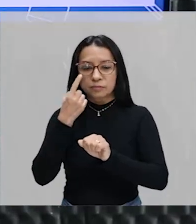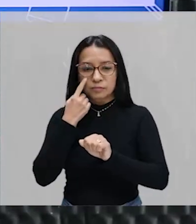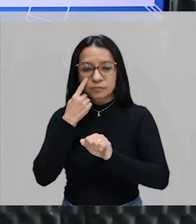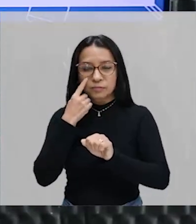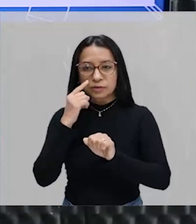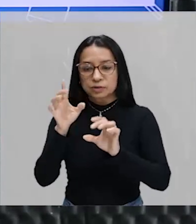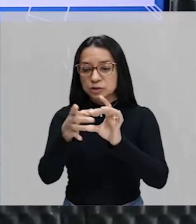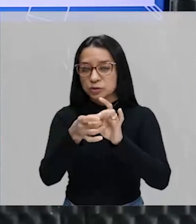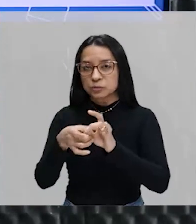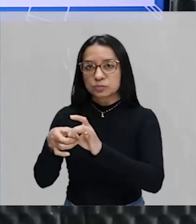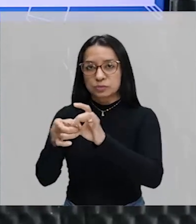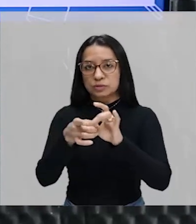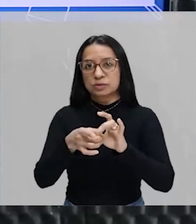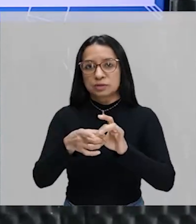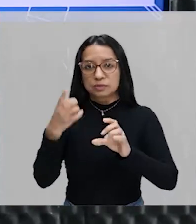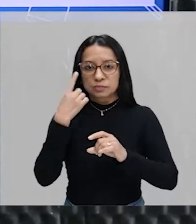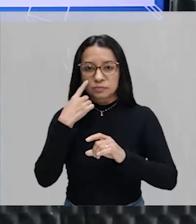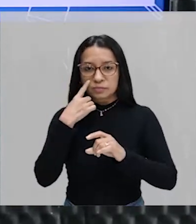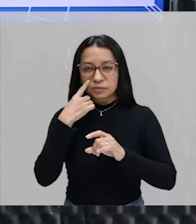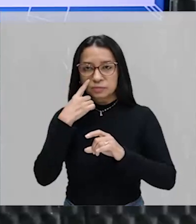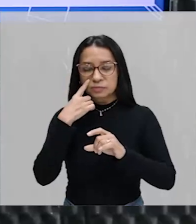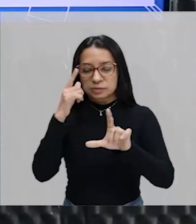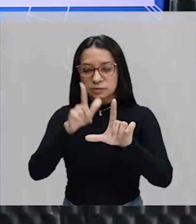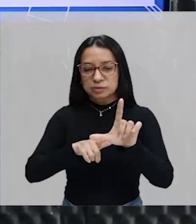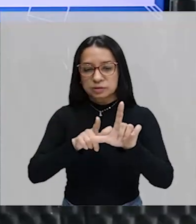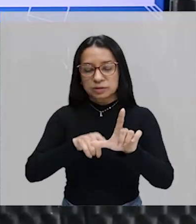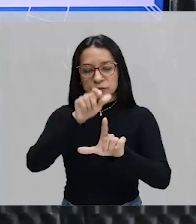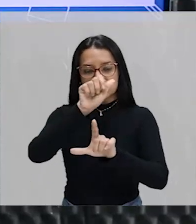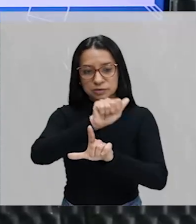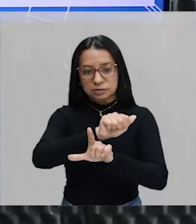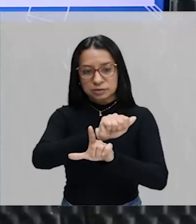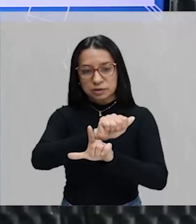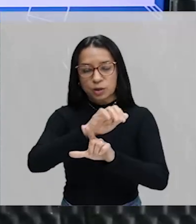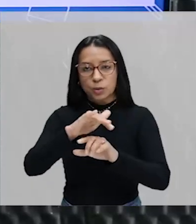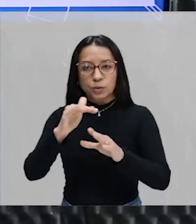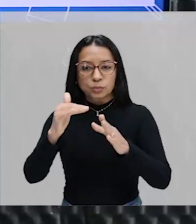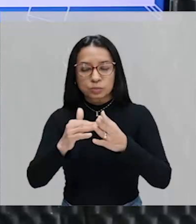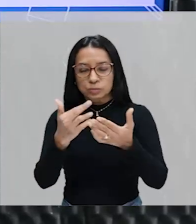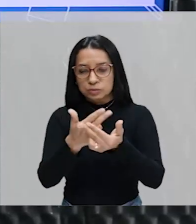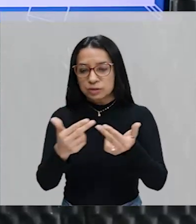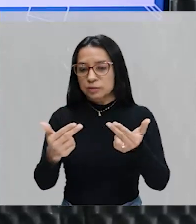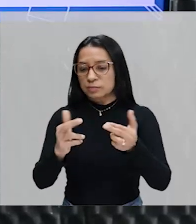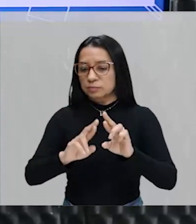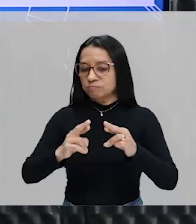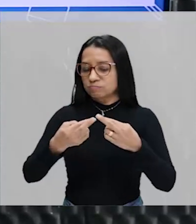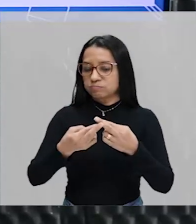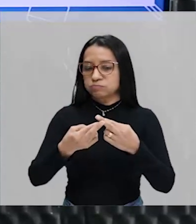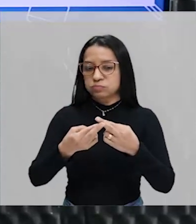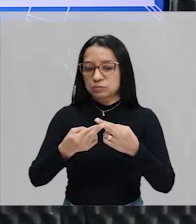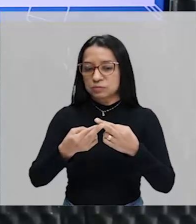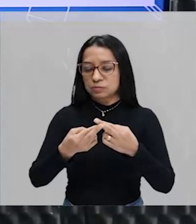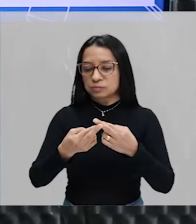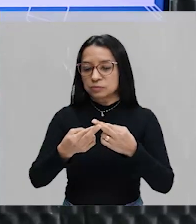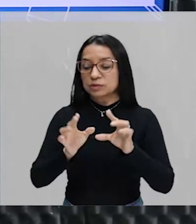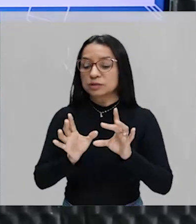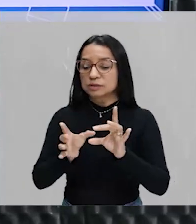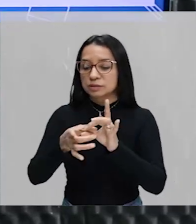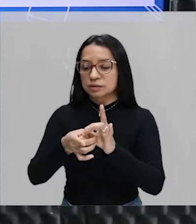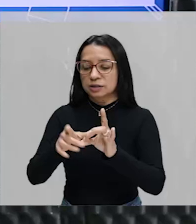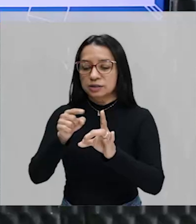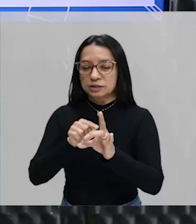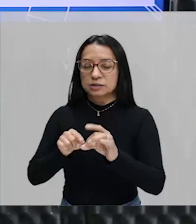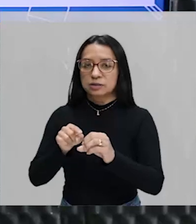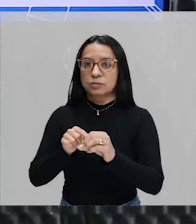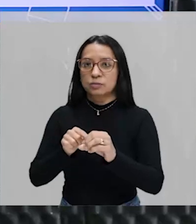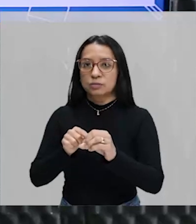união, acabamos de ver na letra A, colocamos todos os elementos reunidos. Na interseção, o nos interessa aqui?